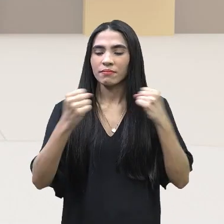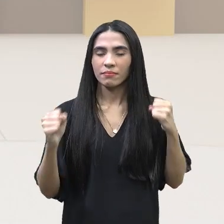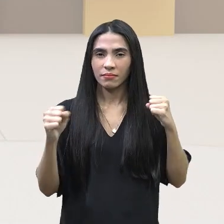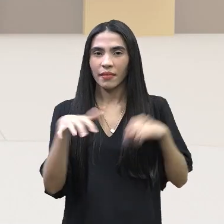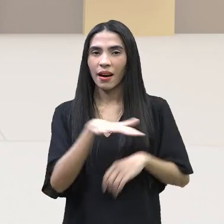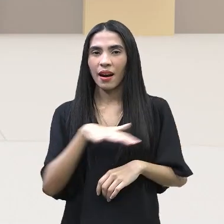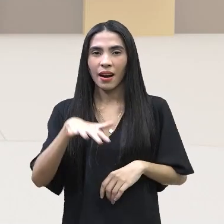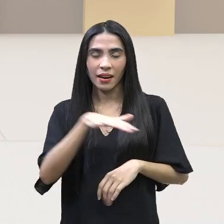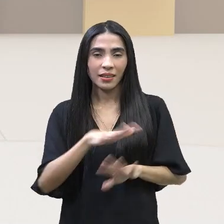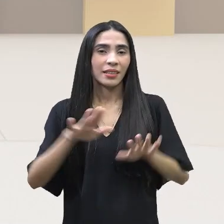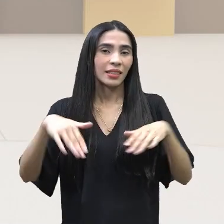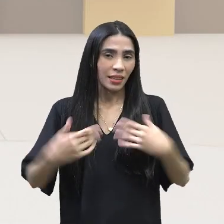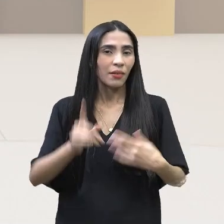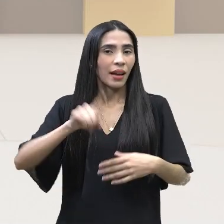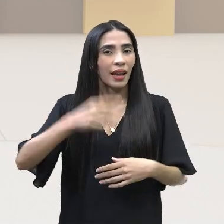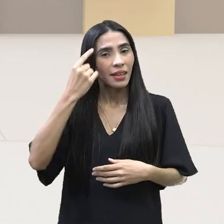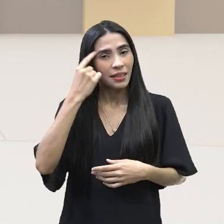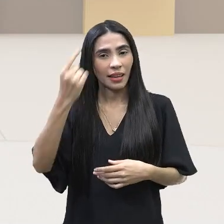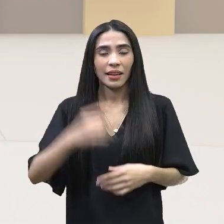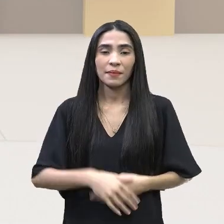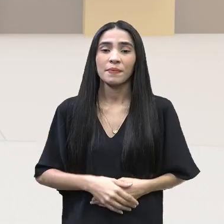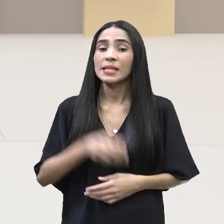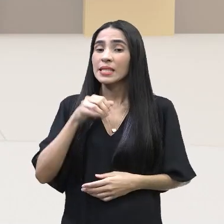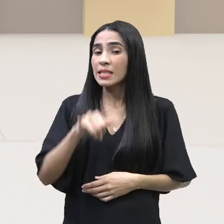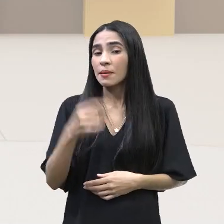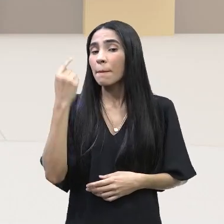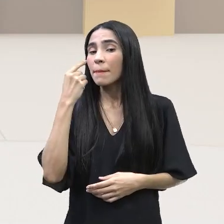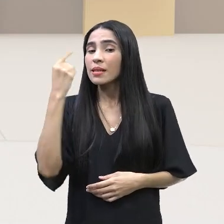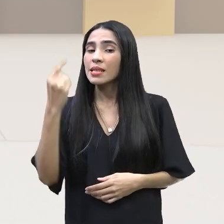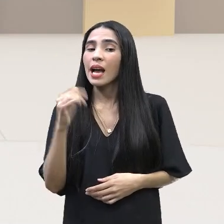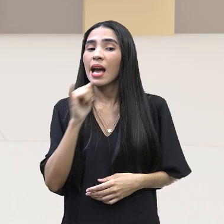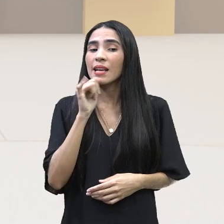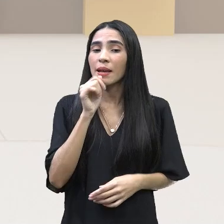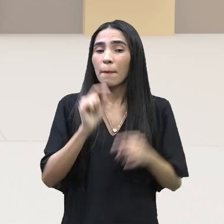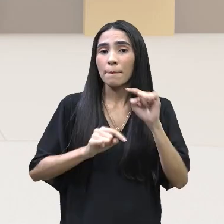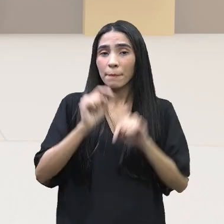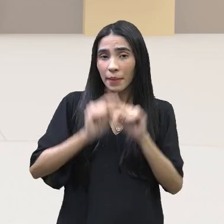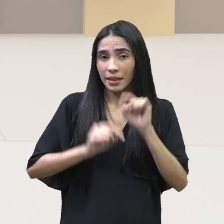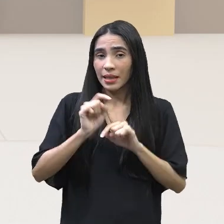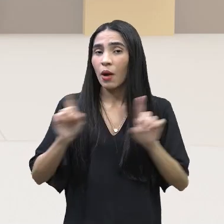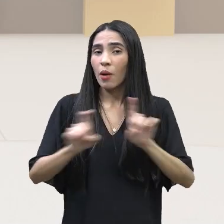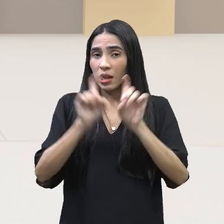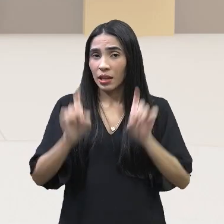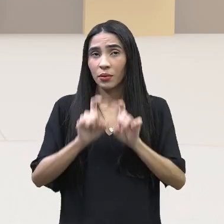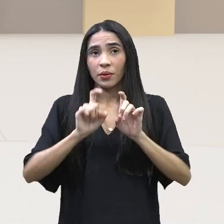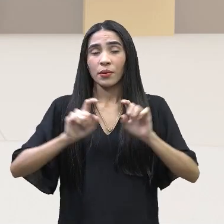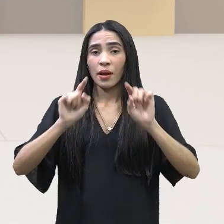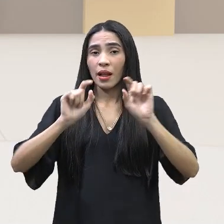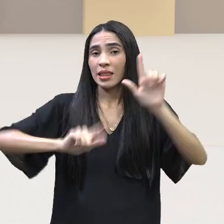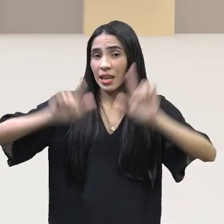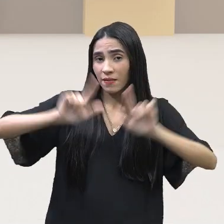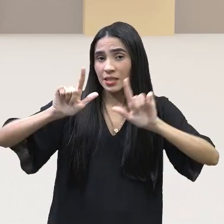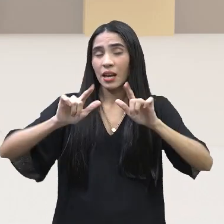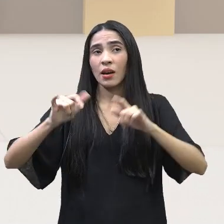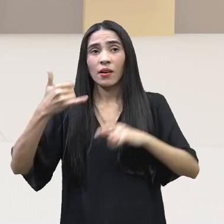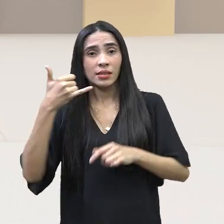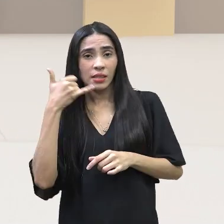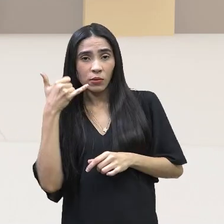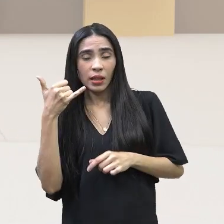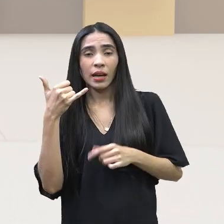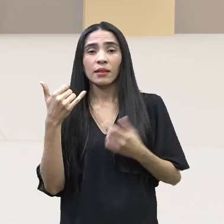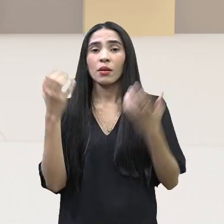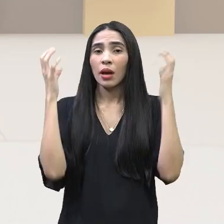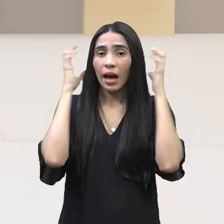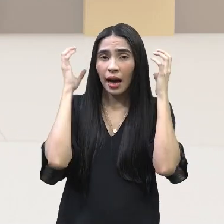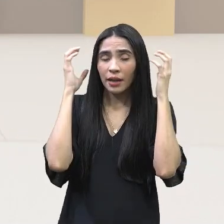ambiente. Então, é essa a ideia. Se pensarmos, por exemplo, nos aparelhos eletrônicos. Televisão, celular, aparelho de